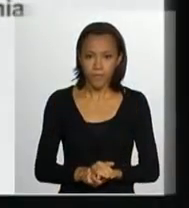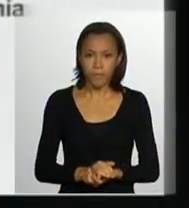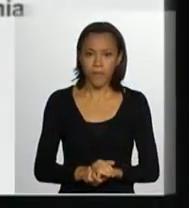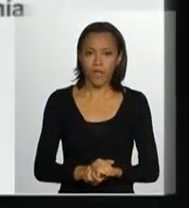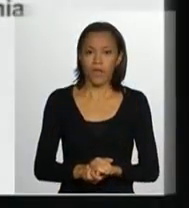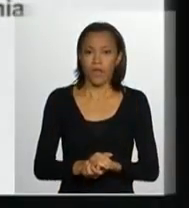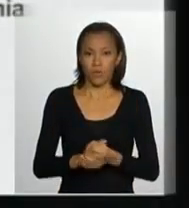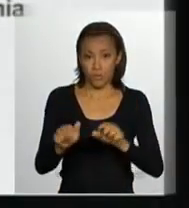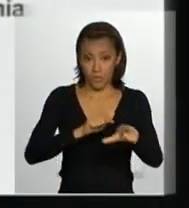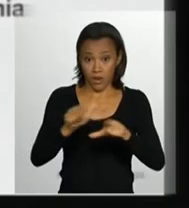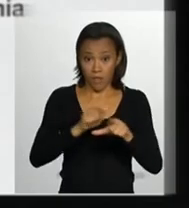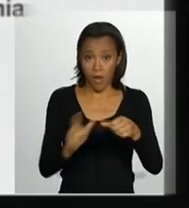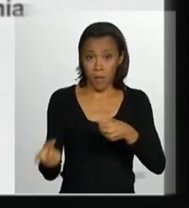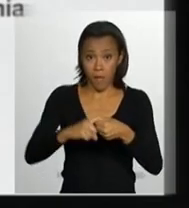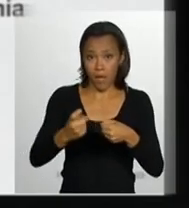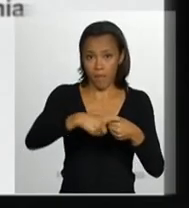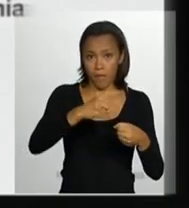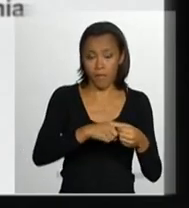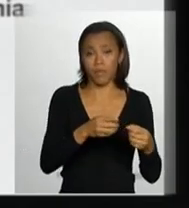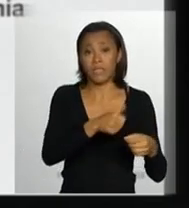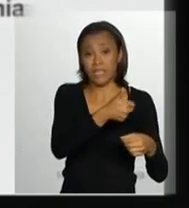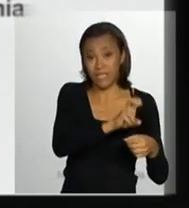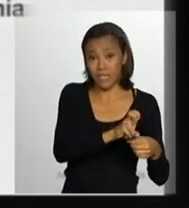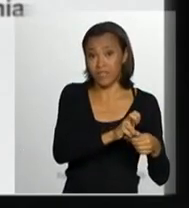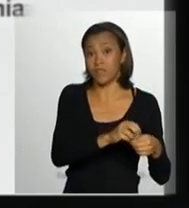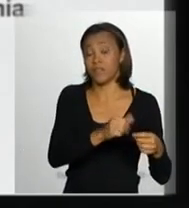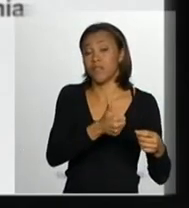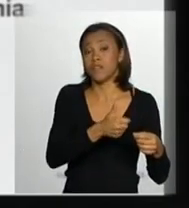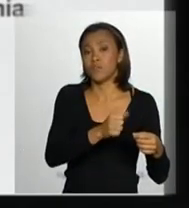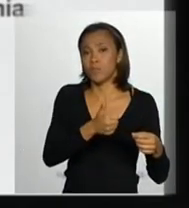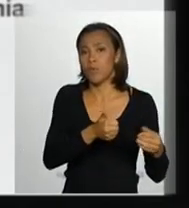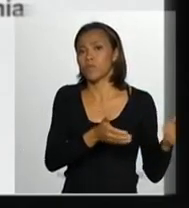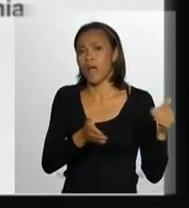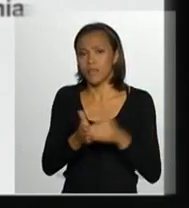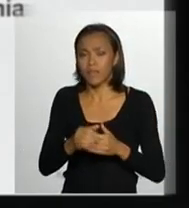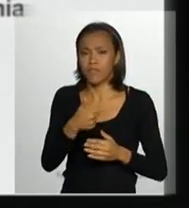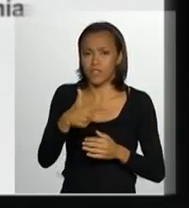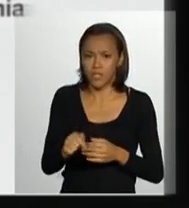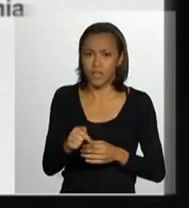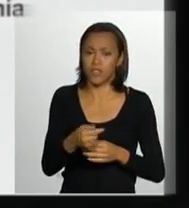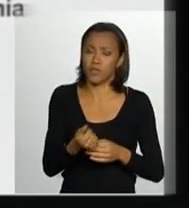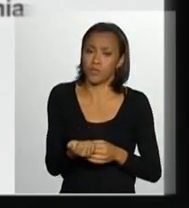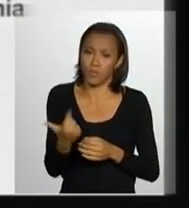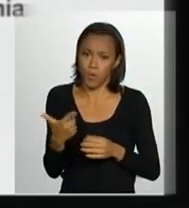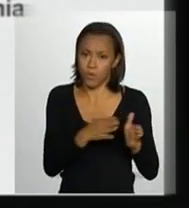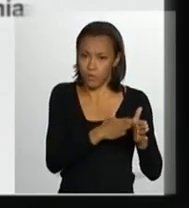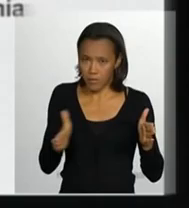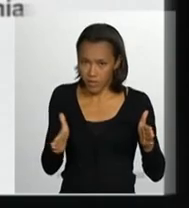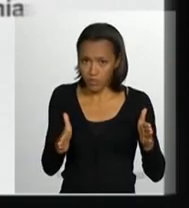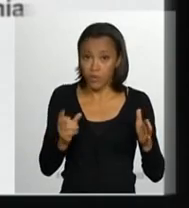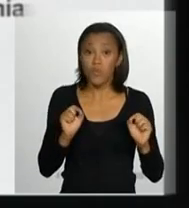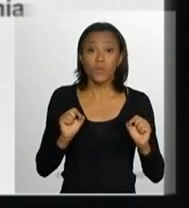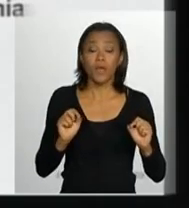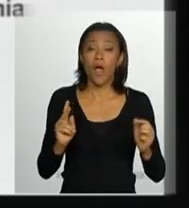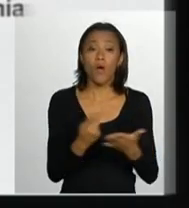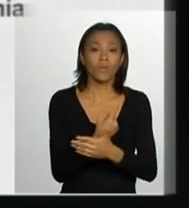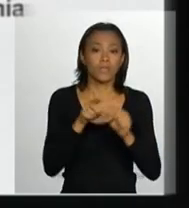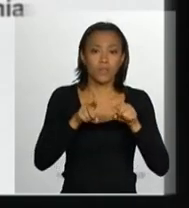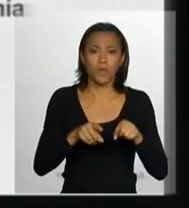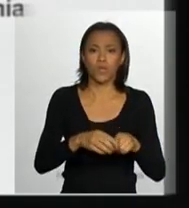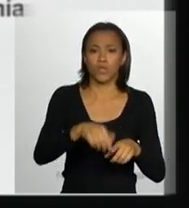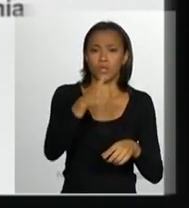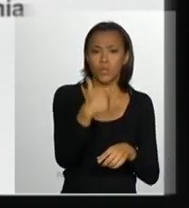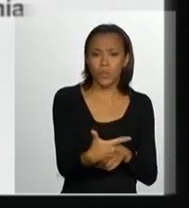integradas realizadas entre 15 de dezembro de 2011 a 27 de fevereiro de 2012, nesses eixos, tiveram 2